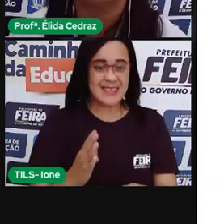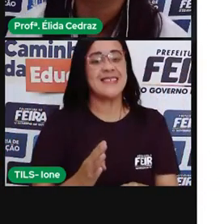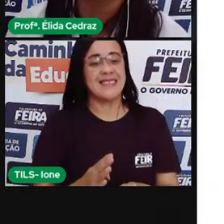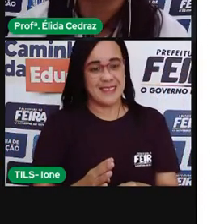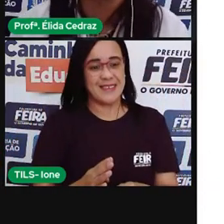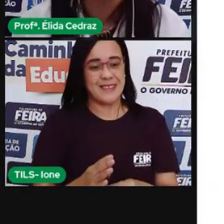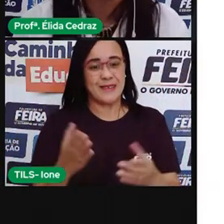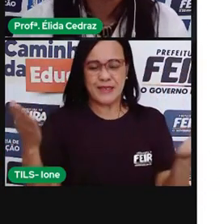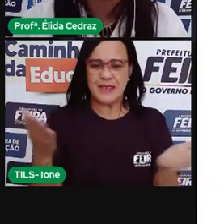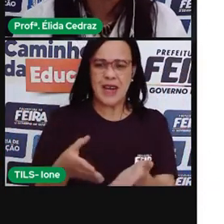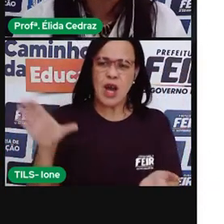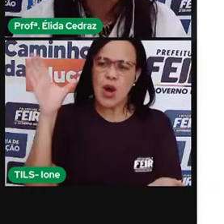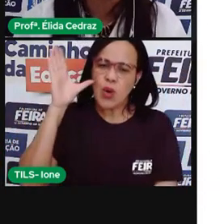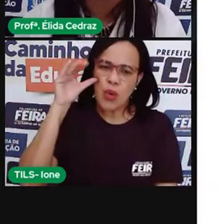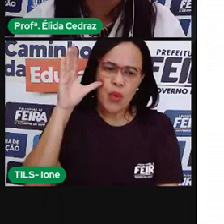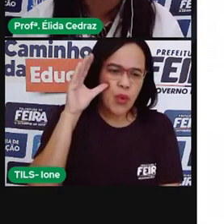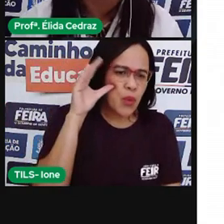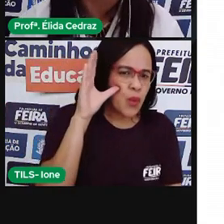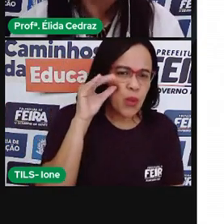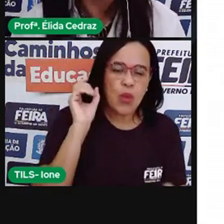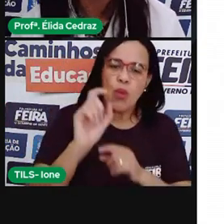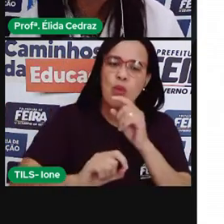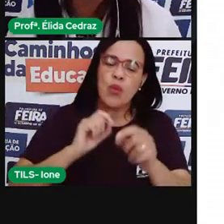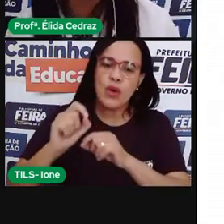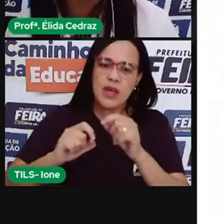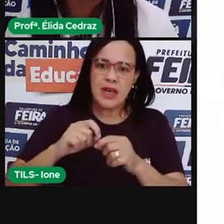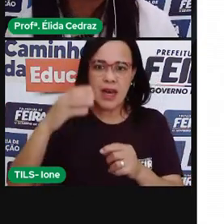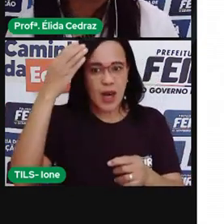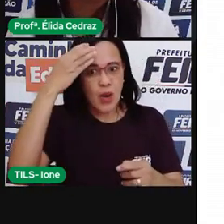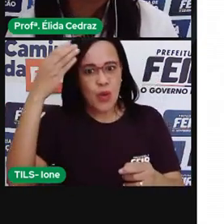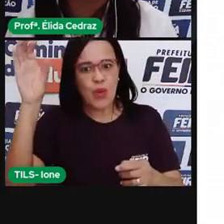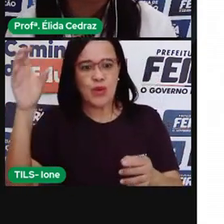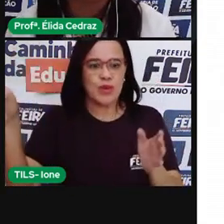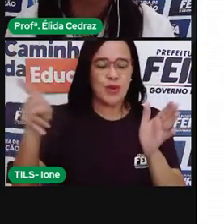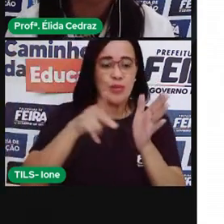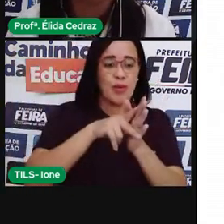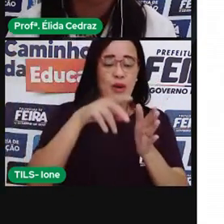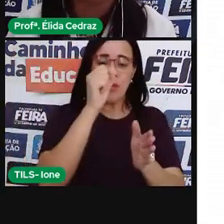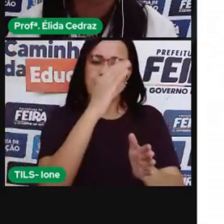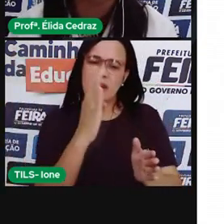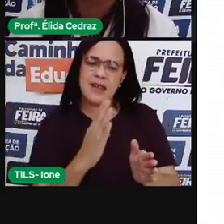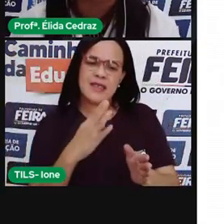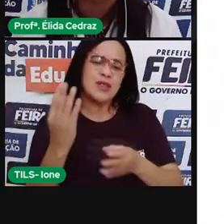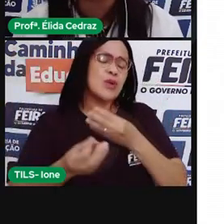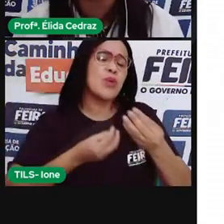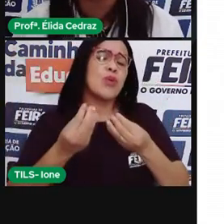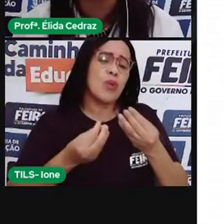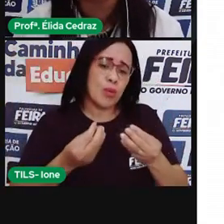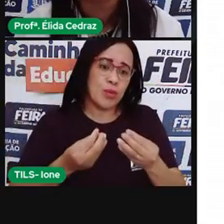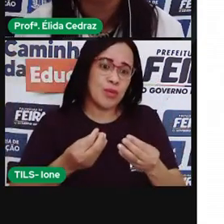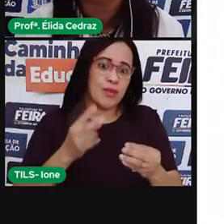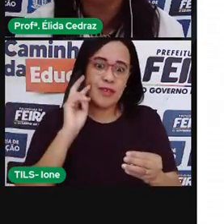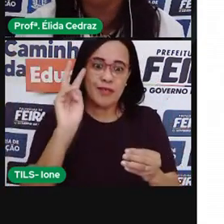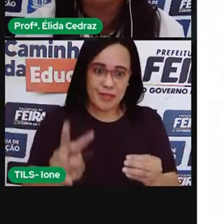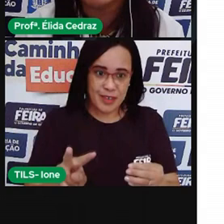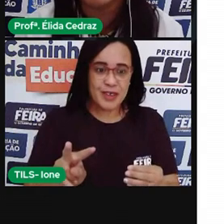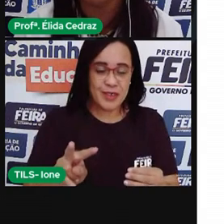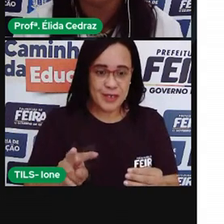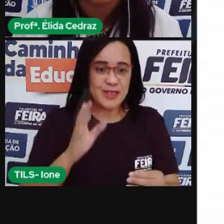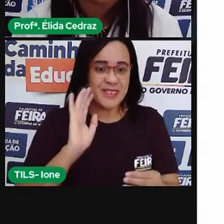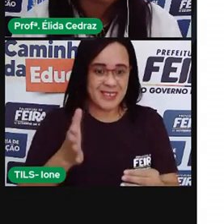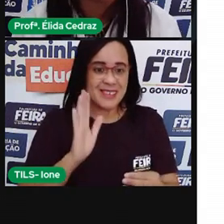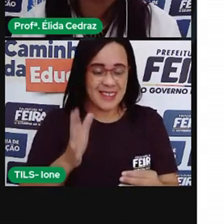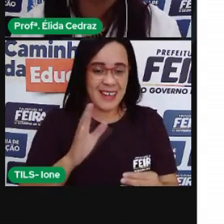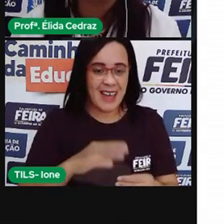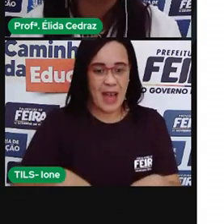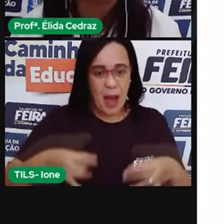Curiosidades da cultura brasileira. Você já ouviu falar do Bumba Meu Boi, a história do Boi Bumbá.